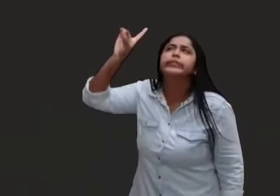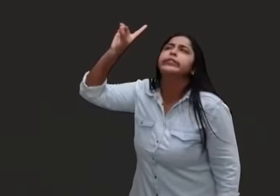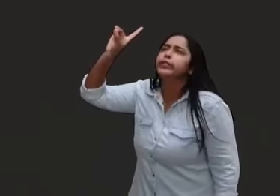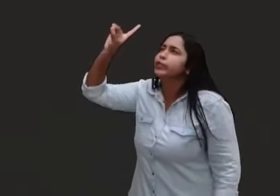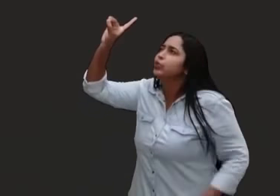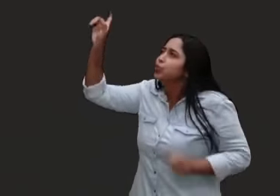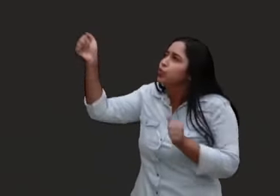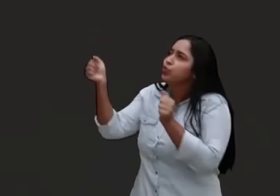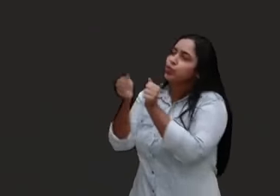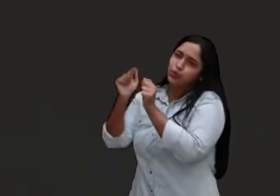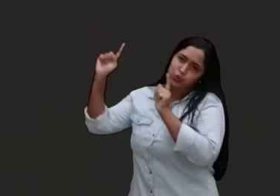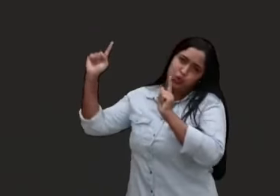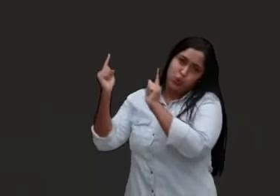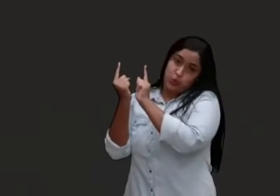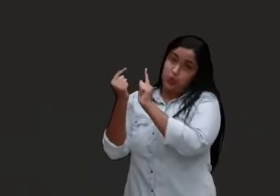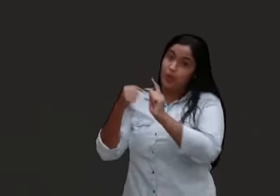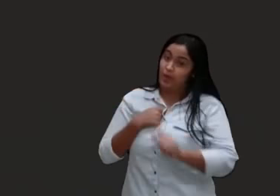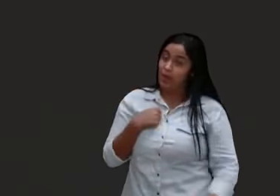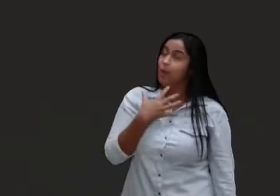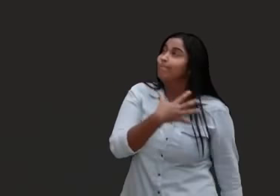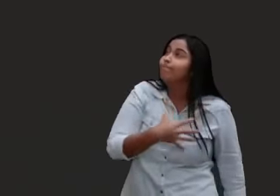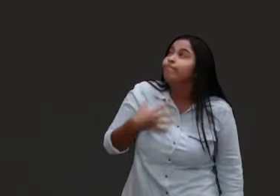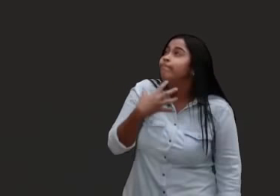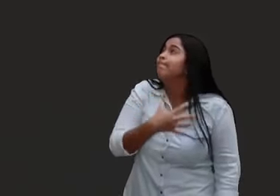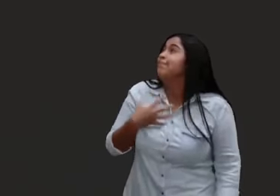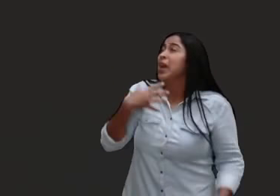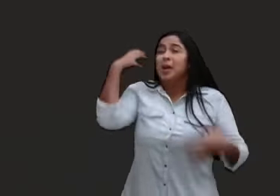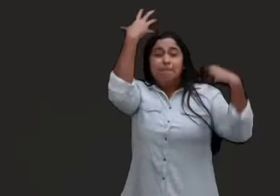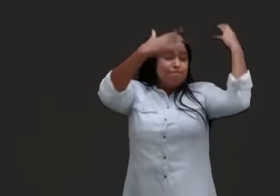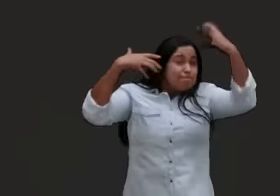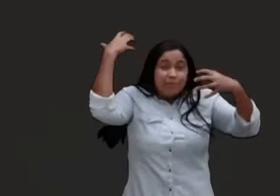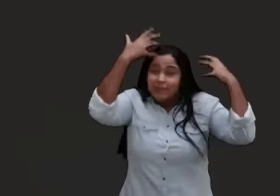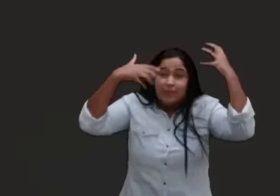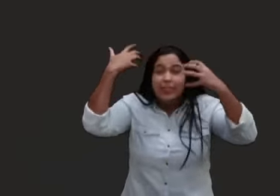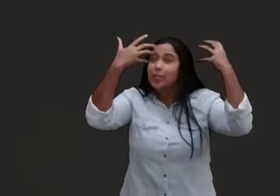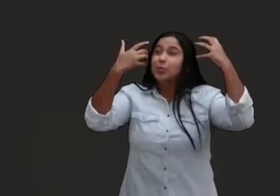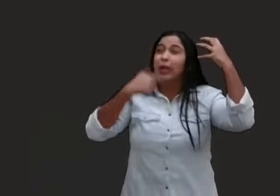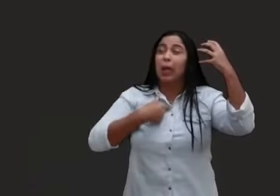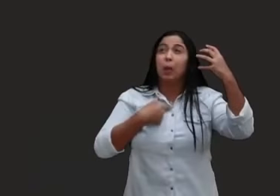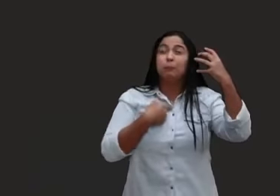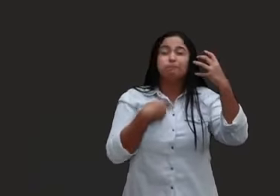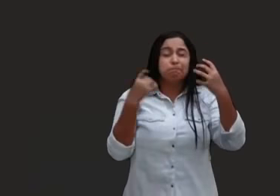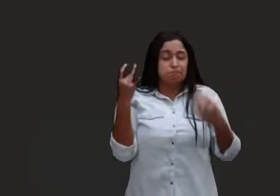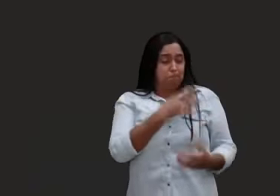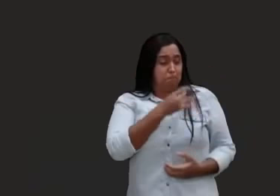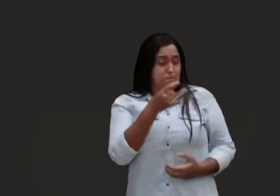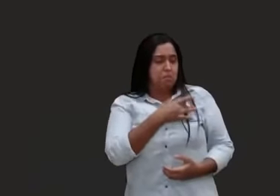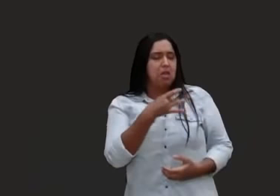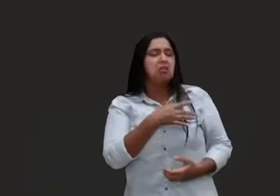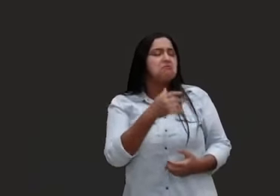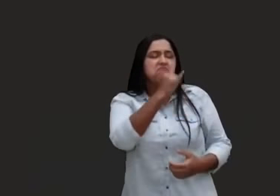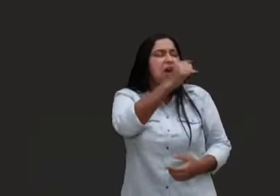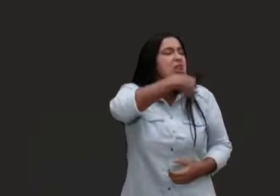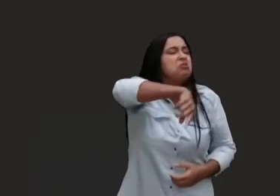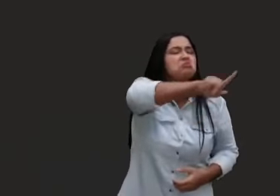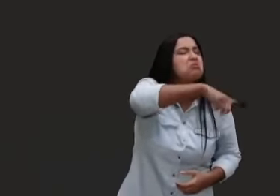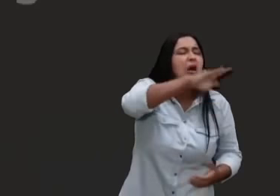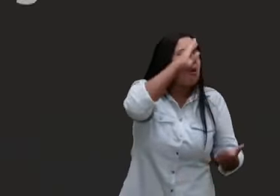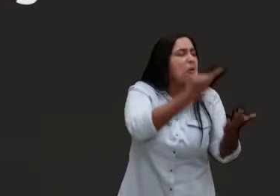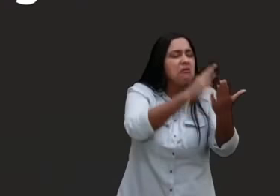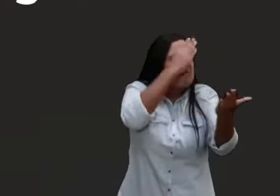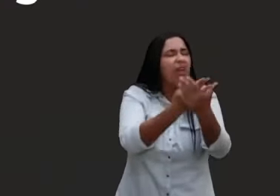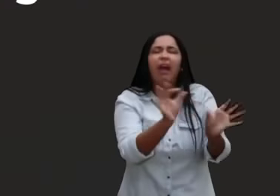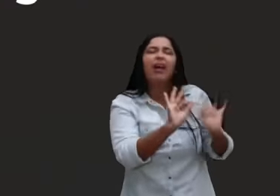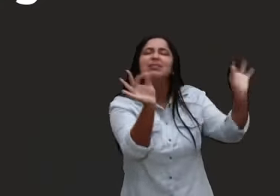estou muito aflito. Em pânico eu disse, ninguém merece confiança. Como posso